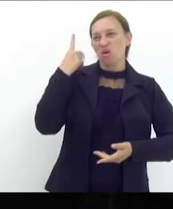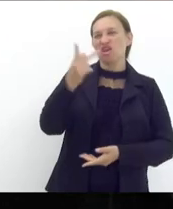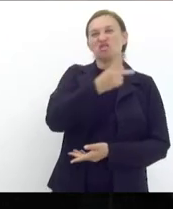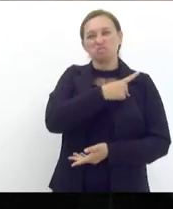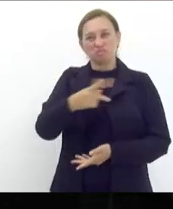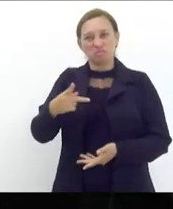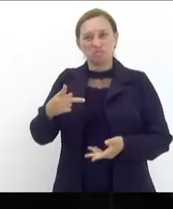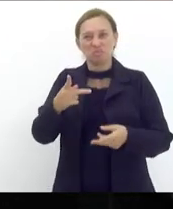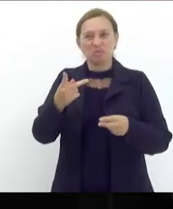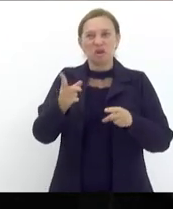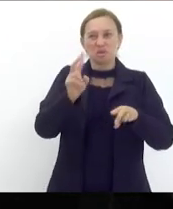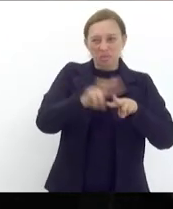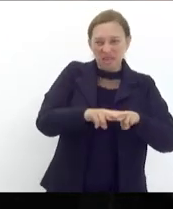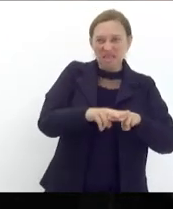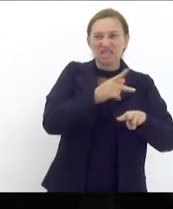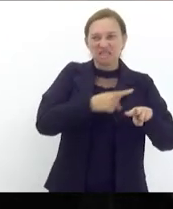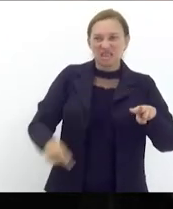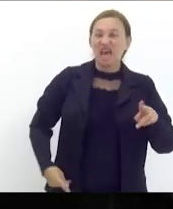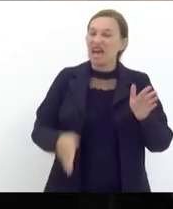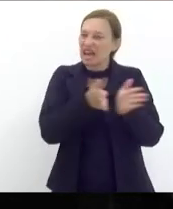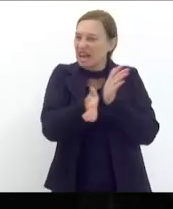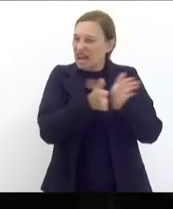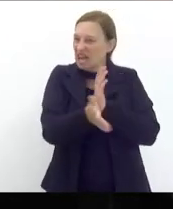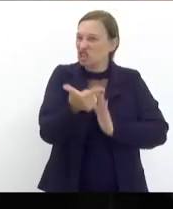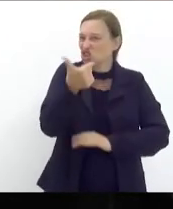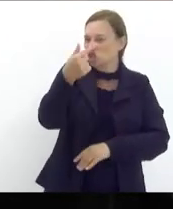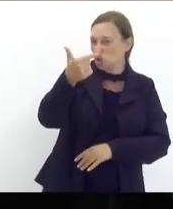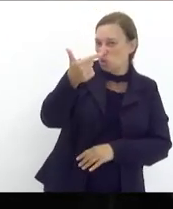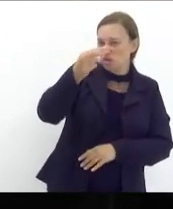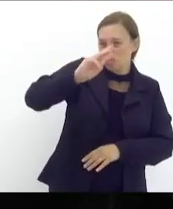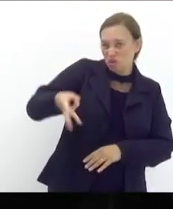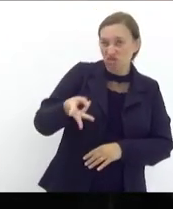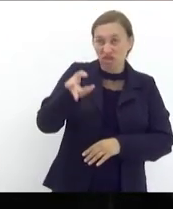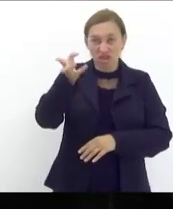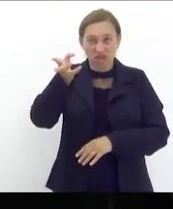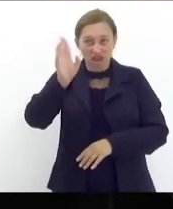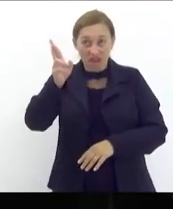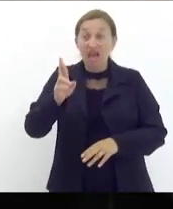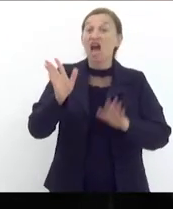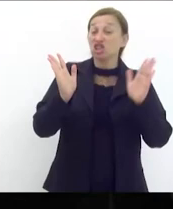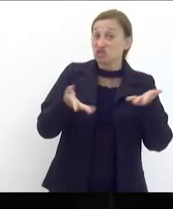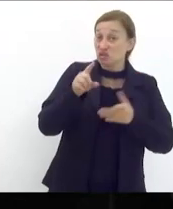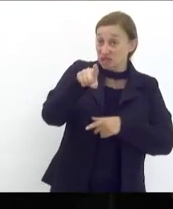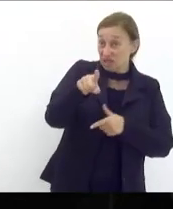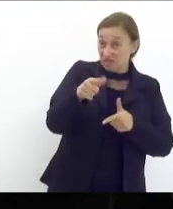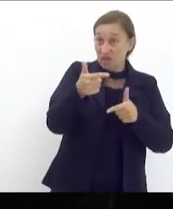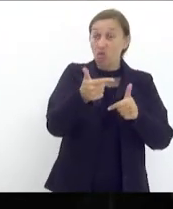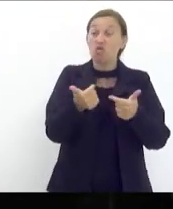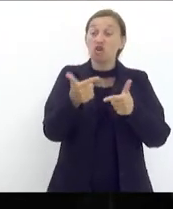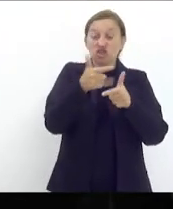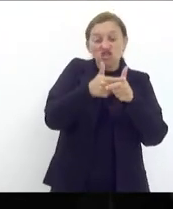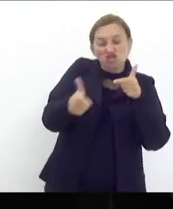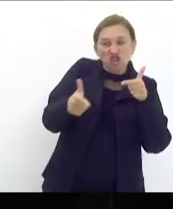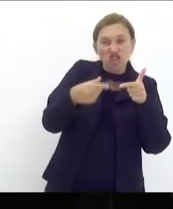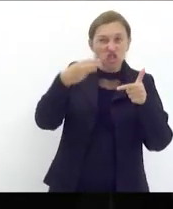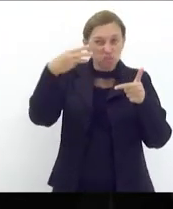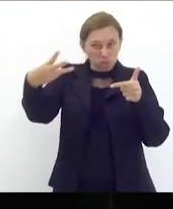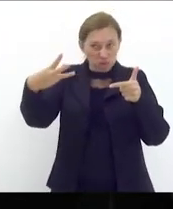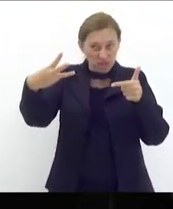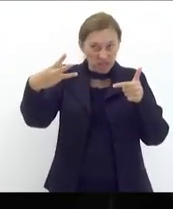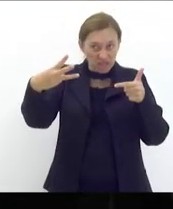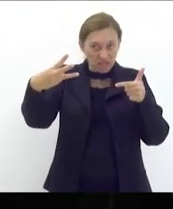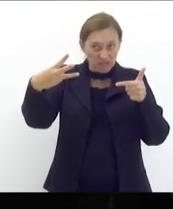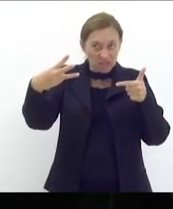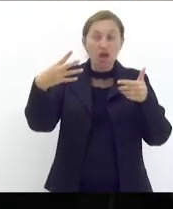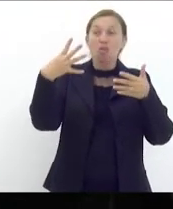gasta 12 milhões de reais se você fizer uma regra de 3 dividir esse valor esses 12 milhões e pouco por